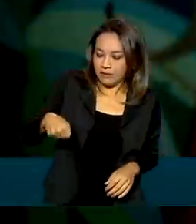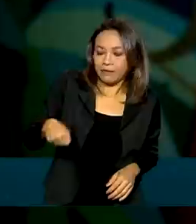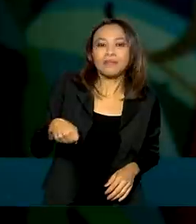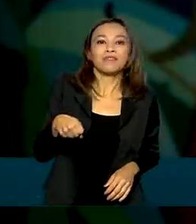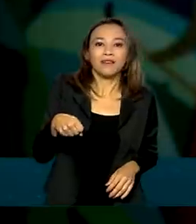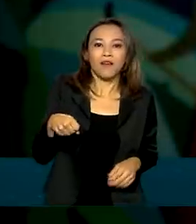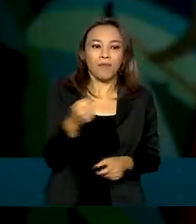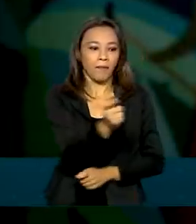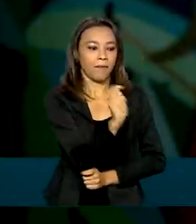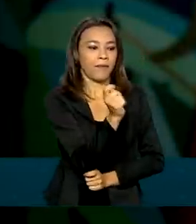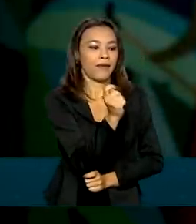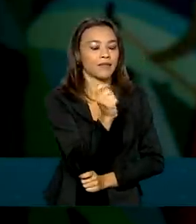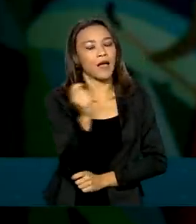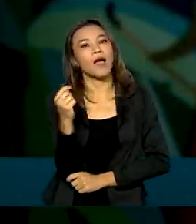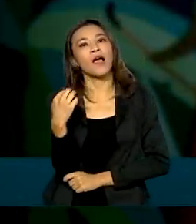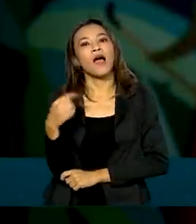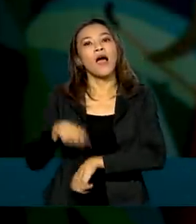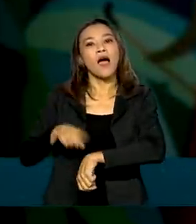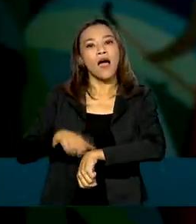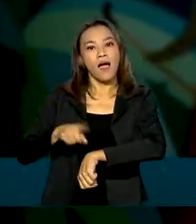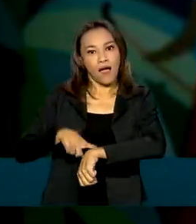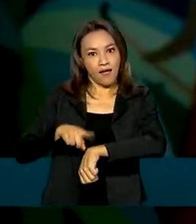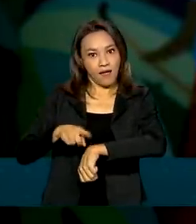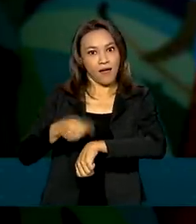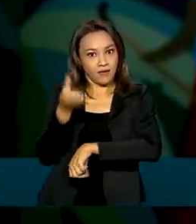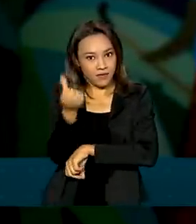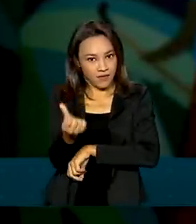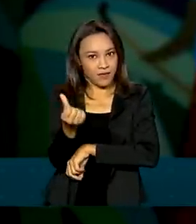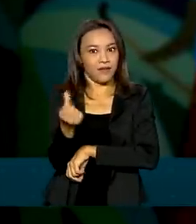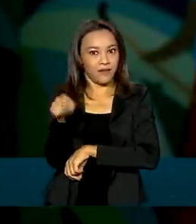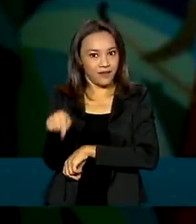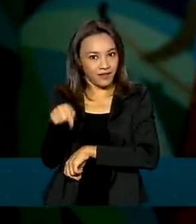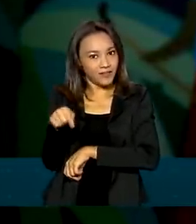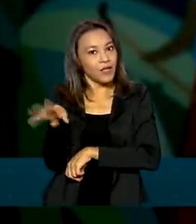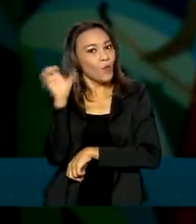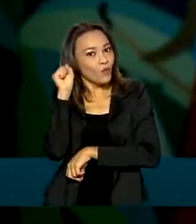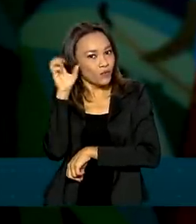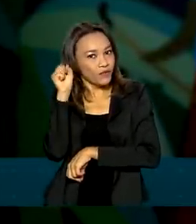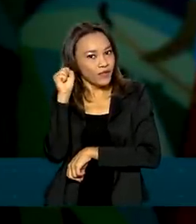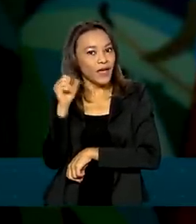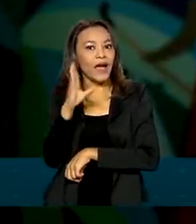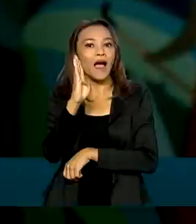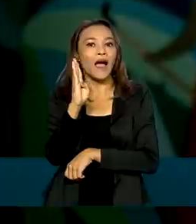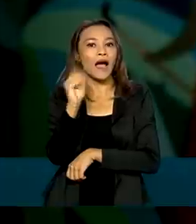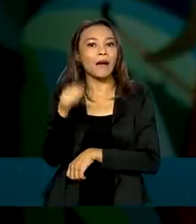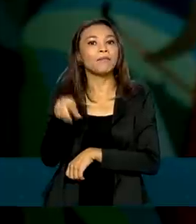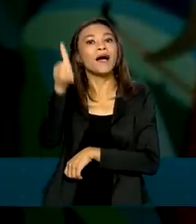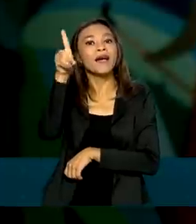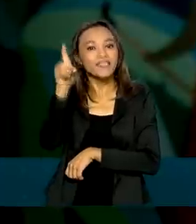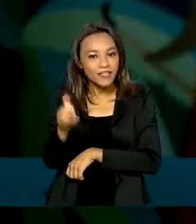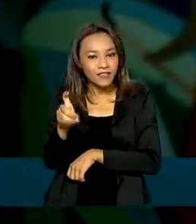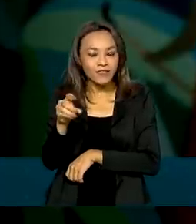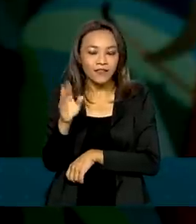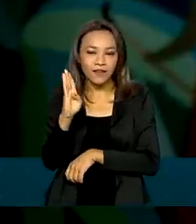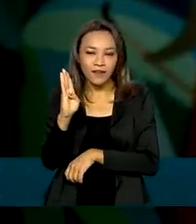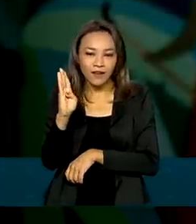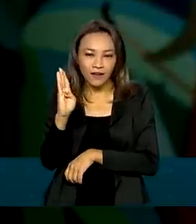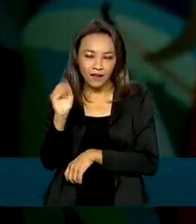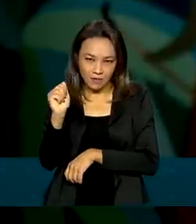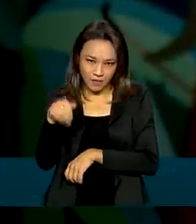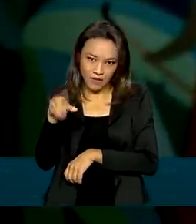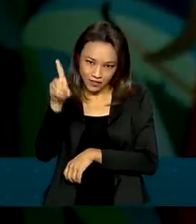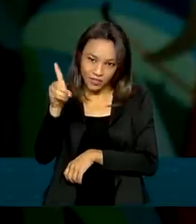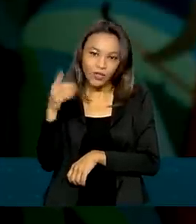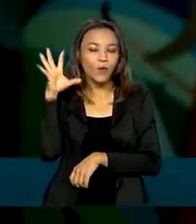couro. Às 18 horas, eu ouvia até a rádio Bandeirantes, na beira da tuia, que eu sempre fui apaixonado pela canção